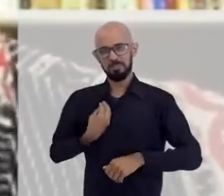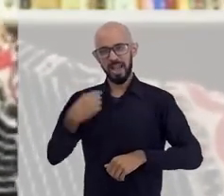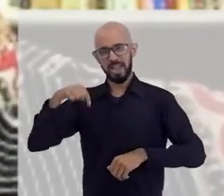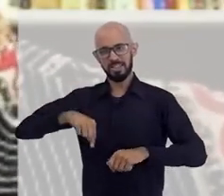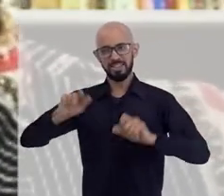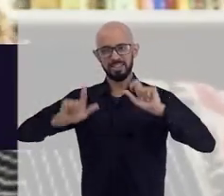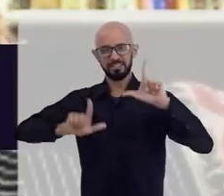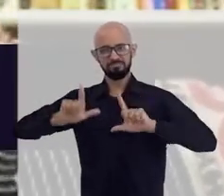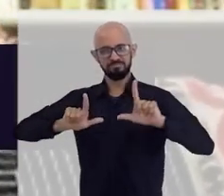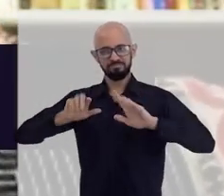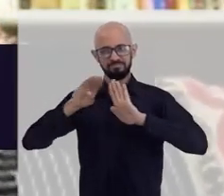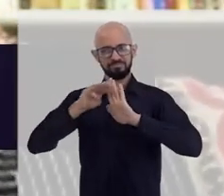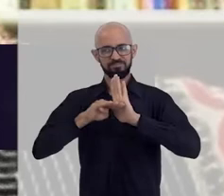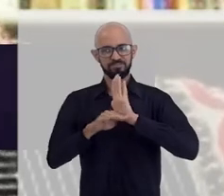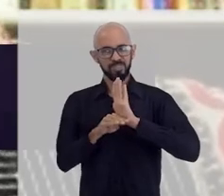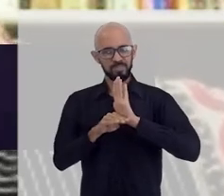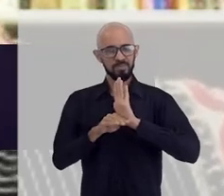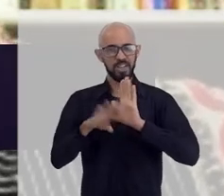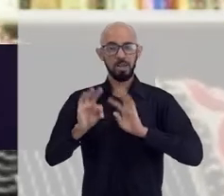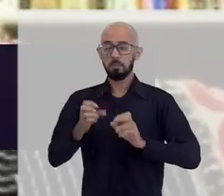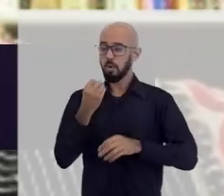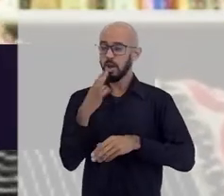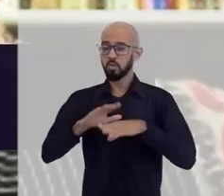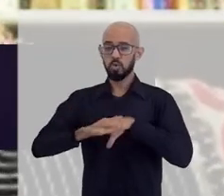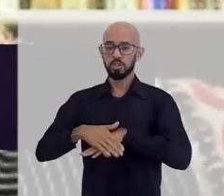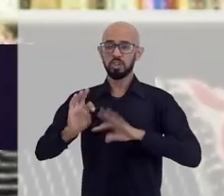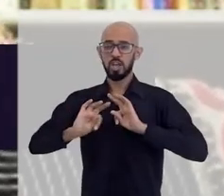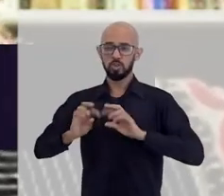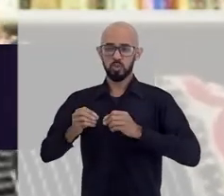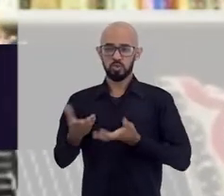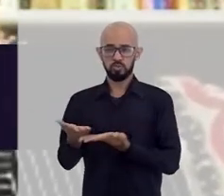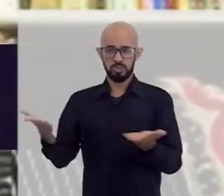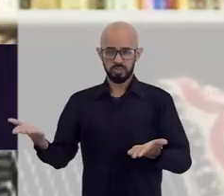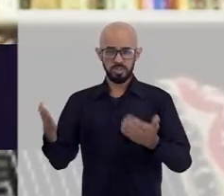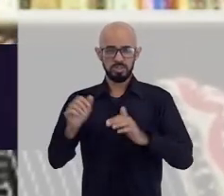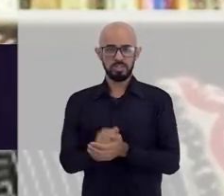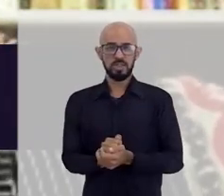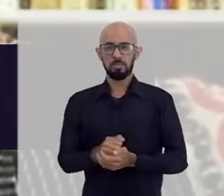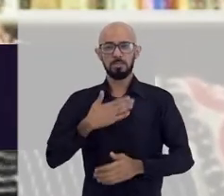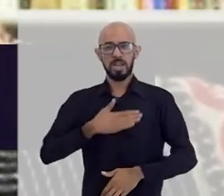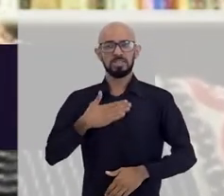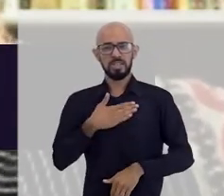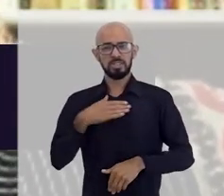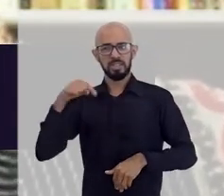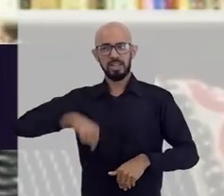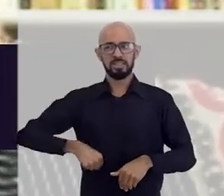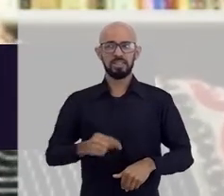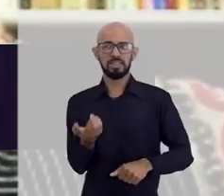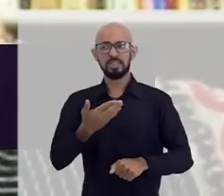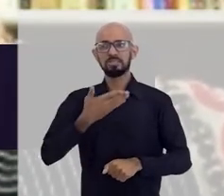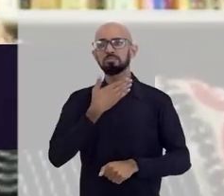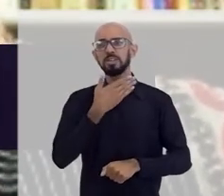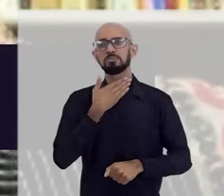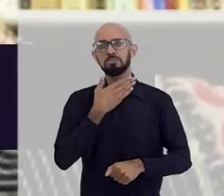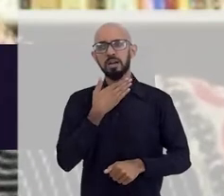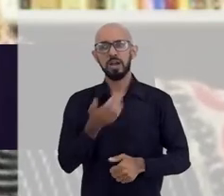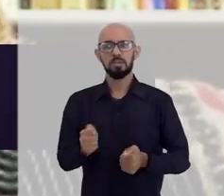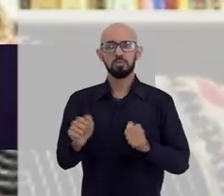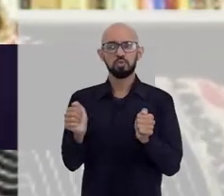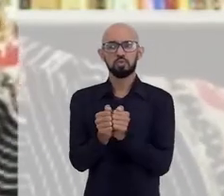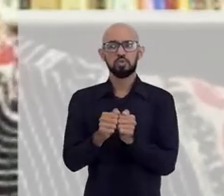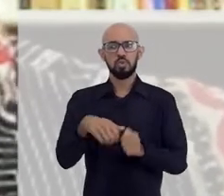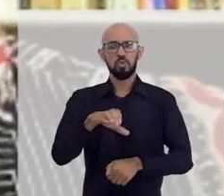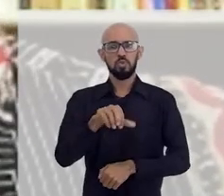a todos e todas. É um enorme prazer estar aqui nesse bate-papo com o